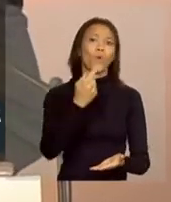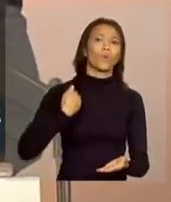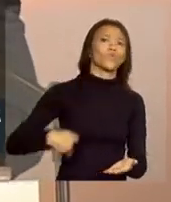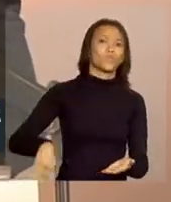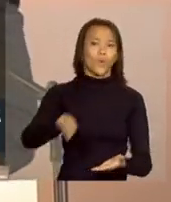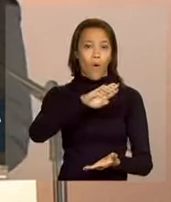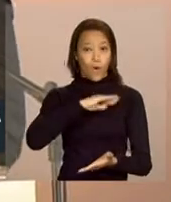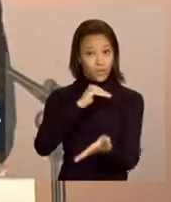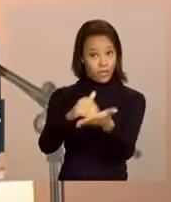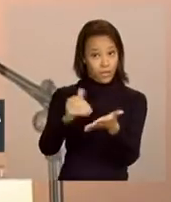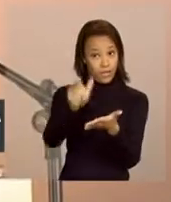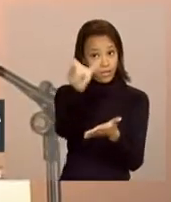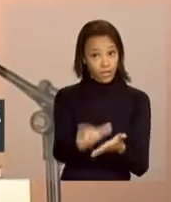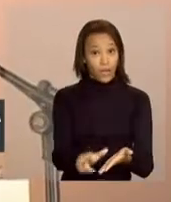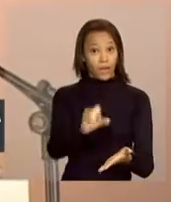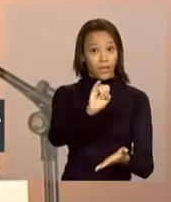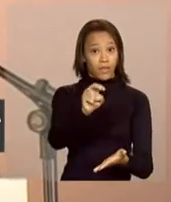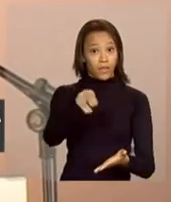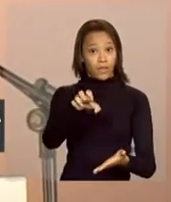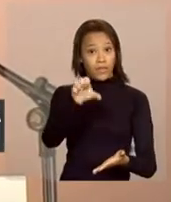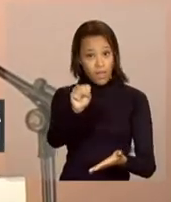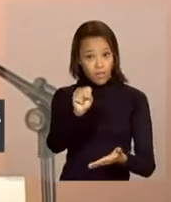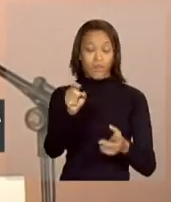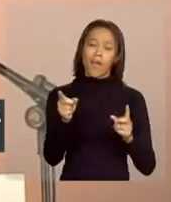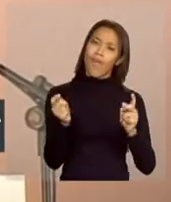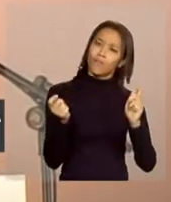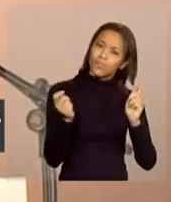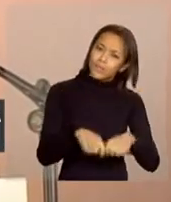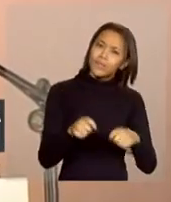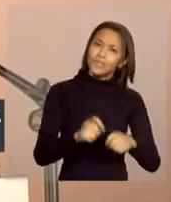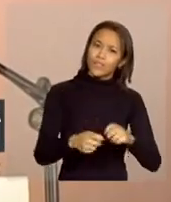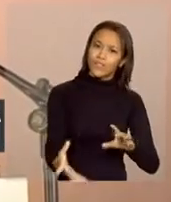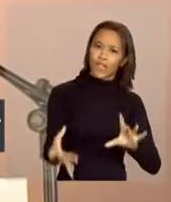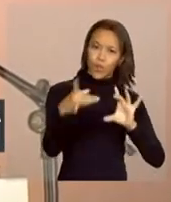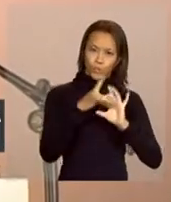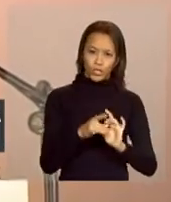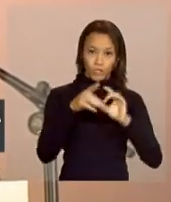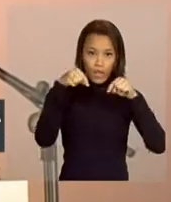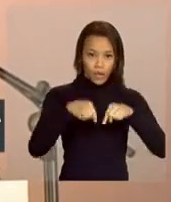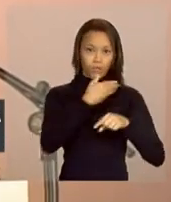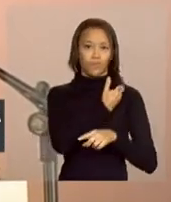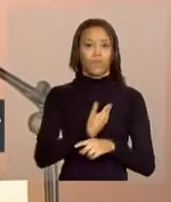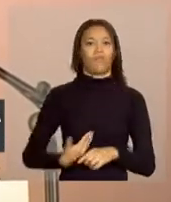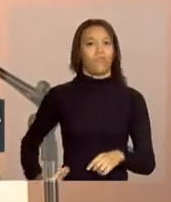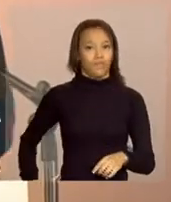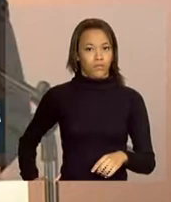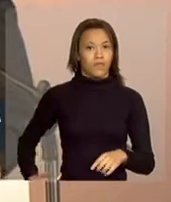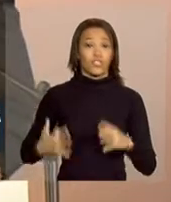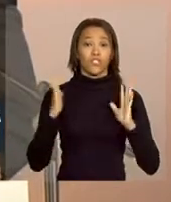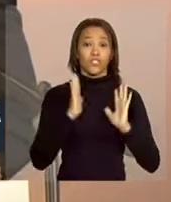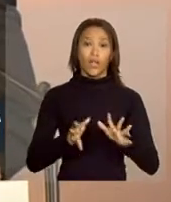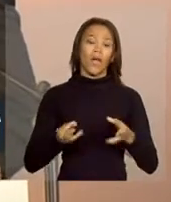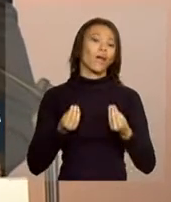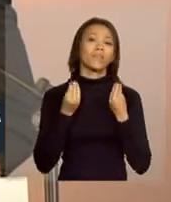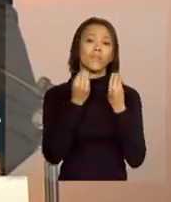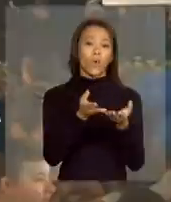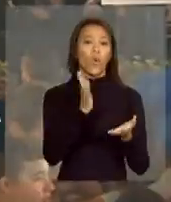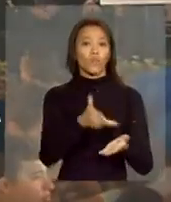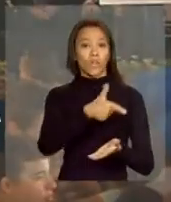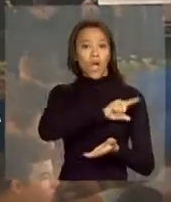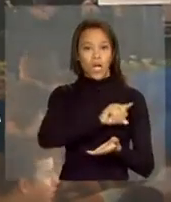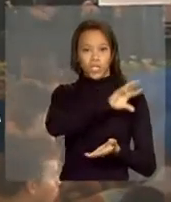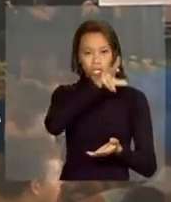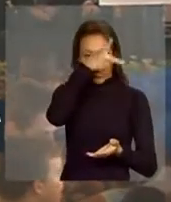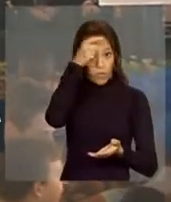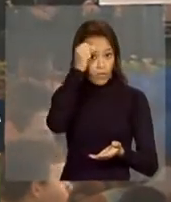secretária Inês Magalhães, vale a pena fazer parte deste governo, que já entregou, como disse o nosso prefeito